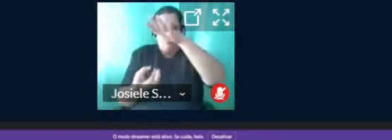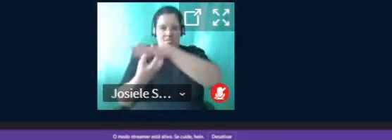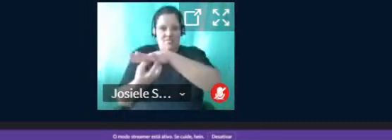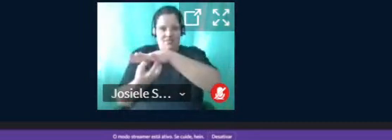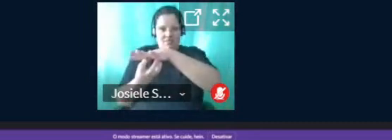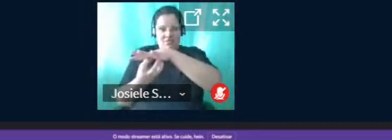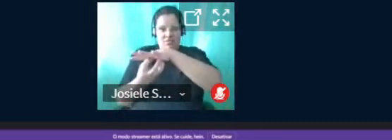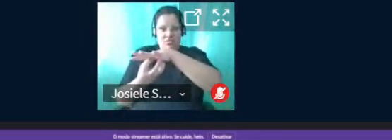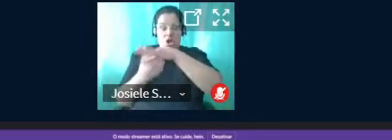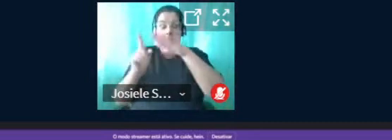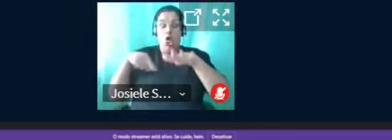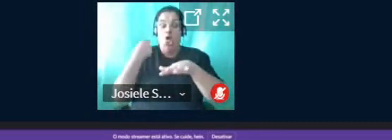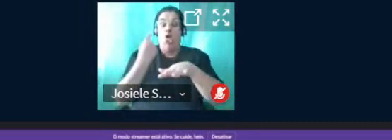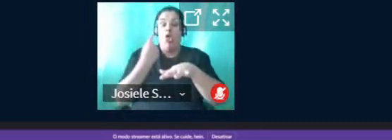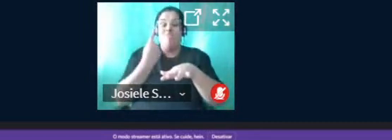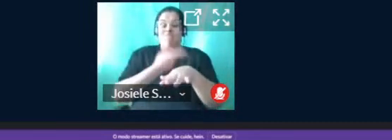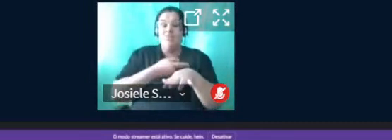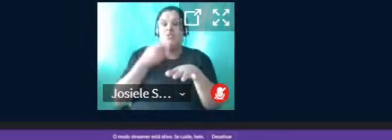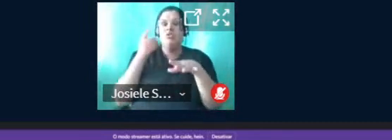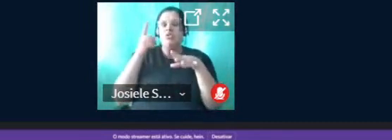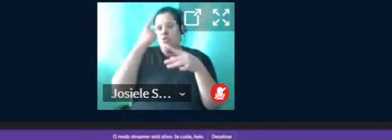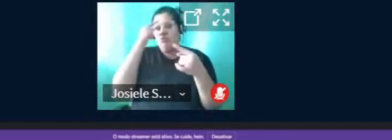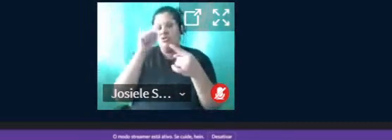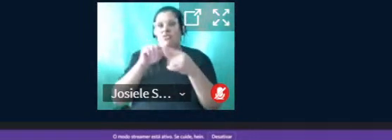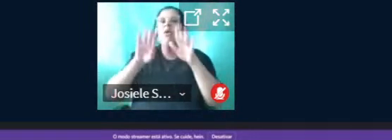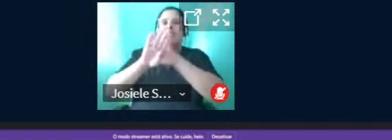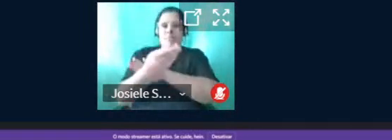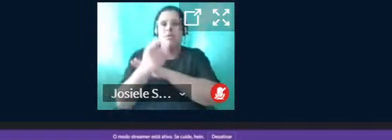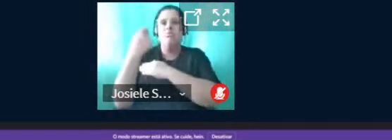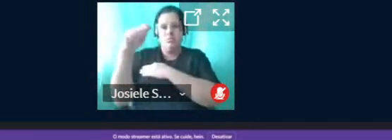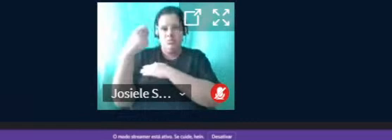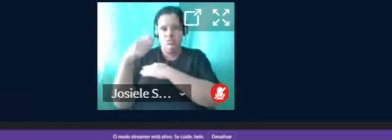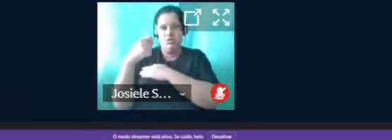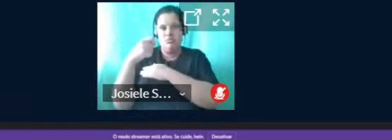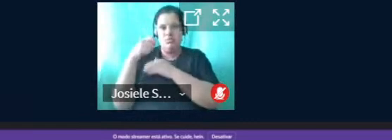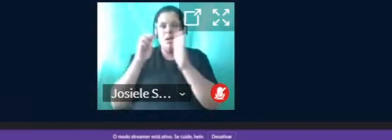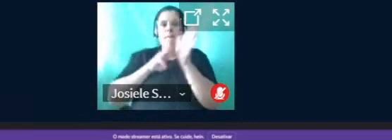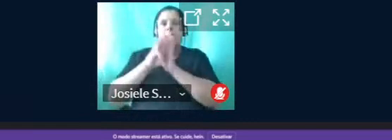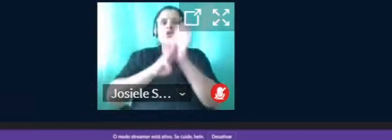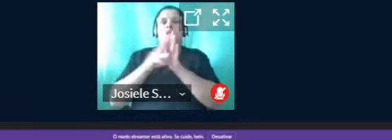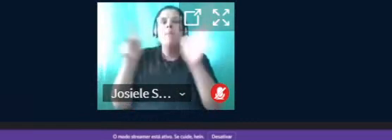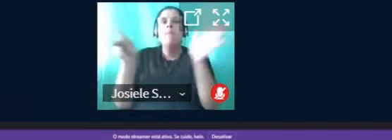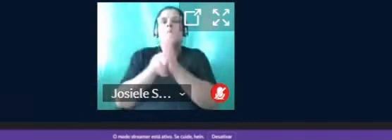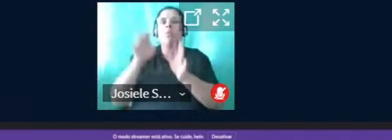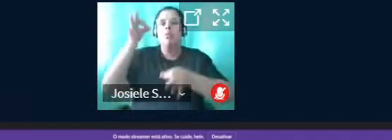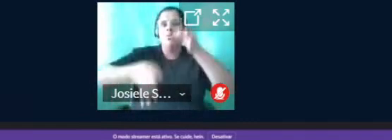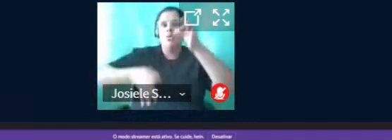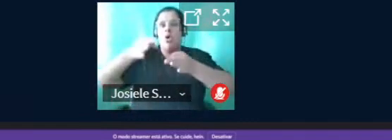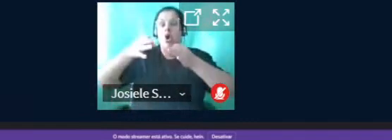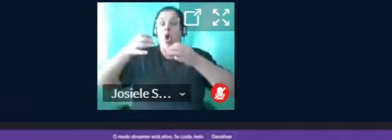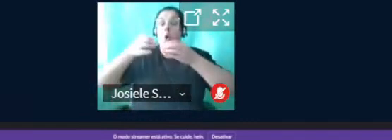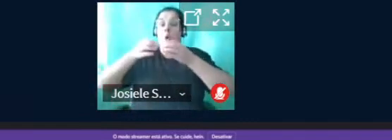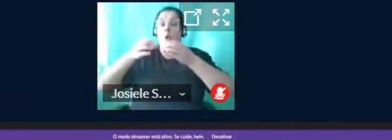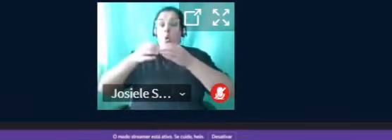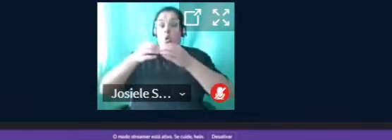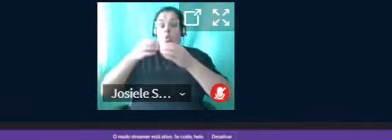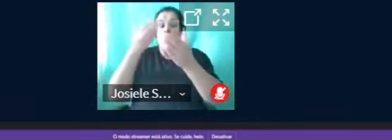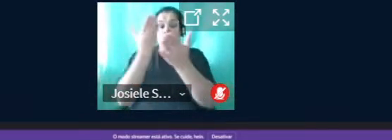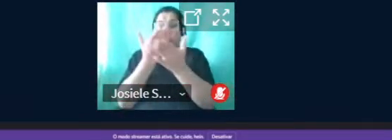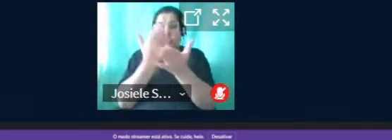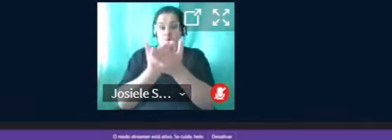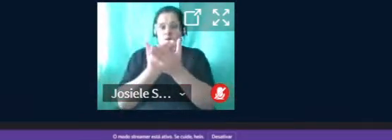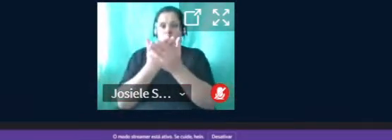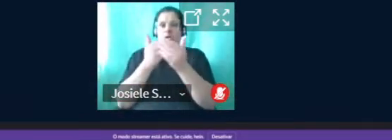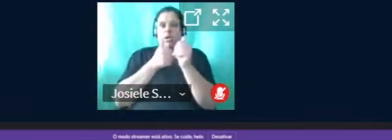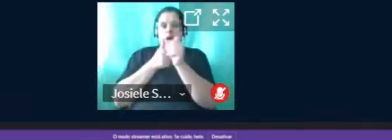os nossos objetivos tiveram que ser adaptados, e a metodologia do projeto tornou-se o grupo de estudos, orientado à